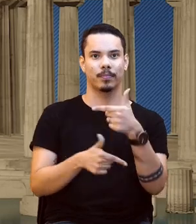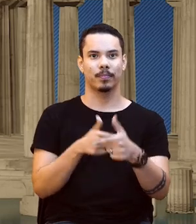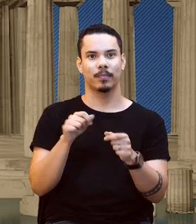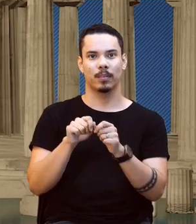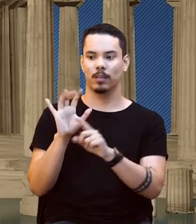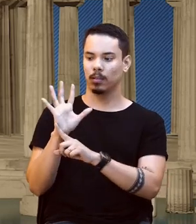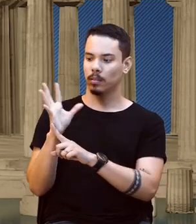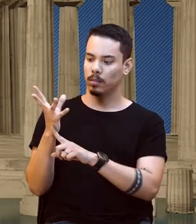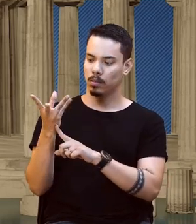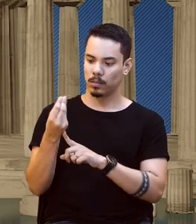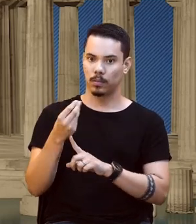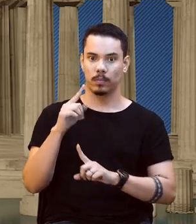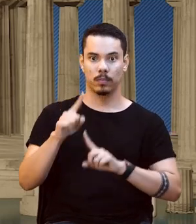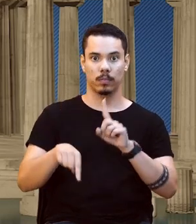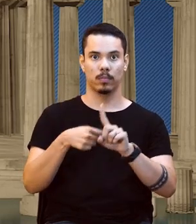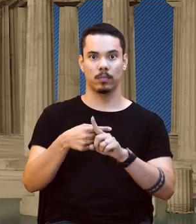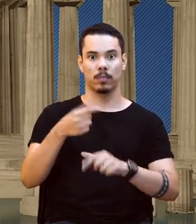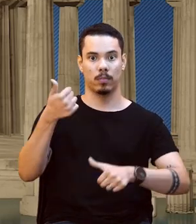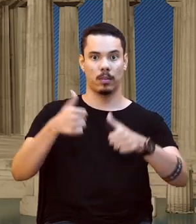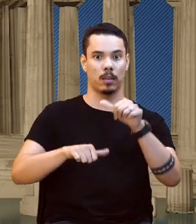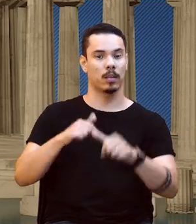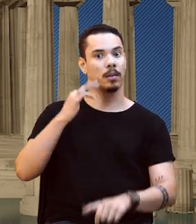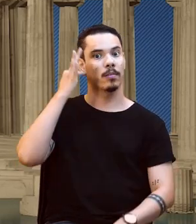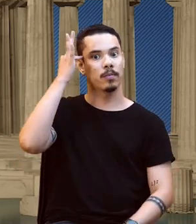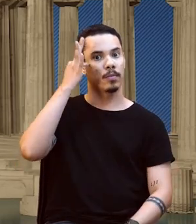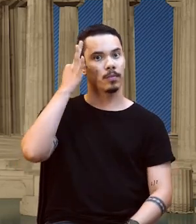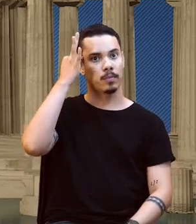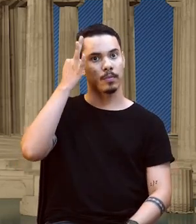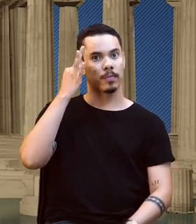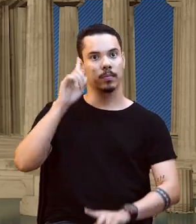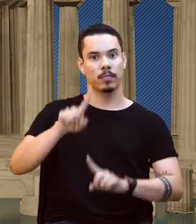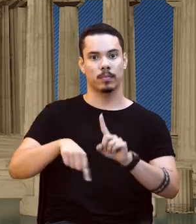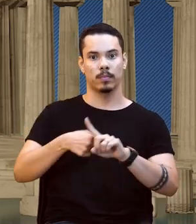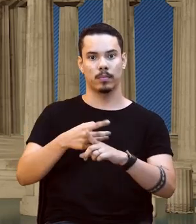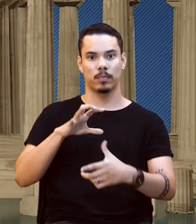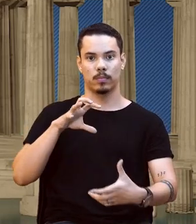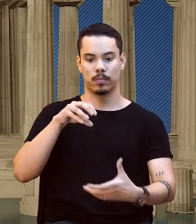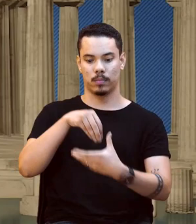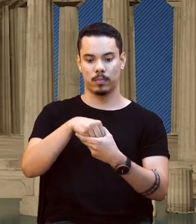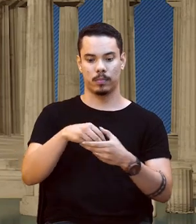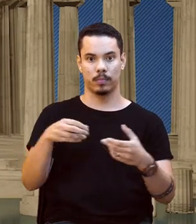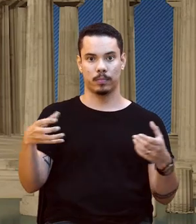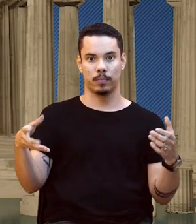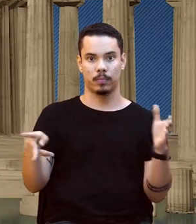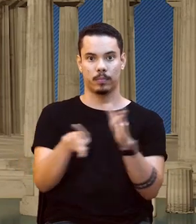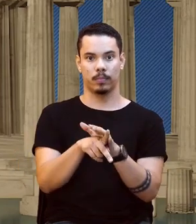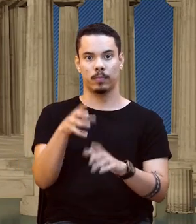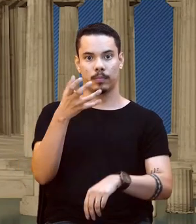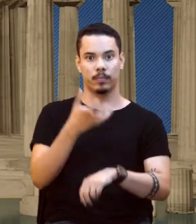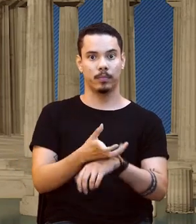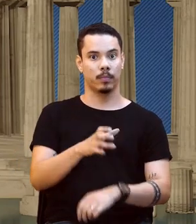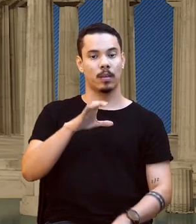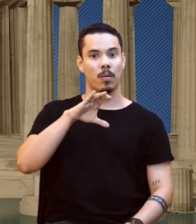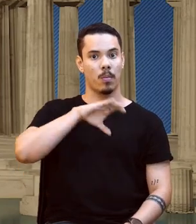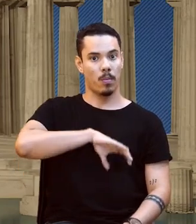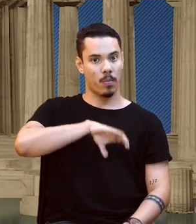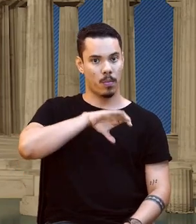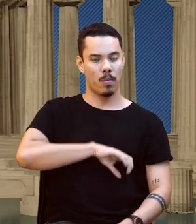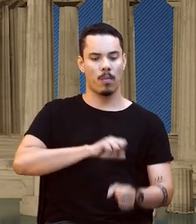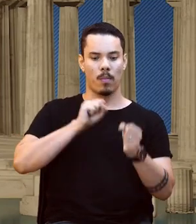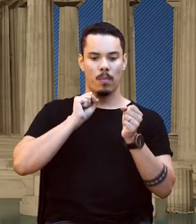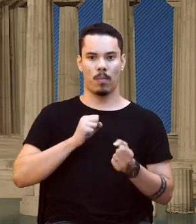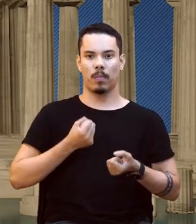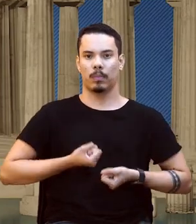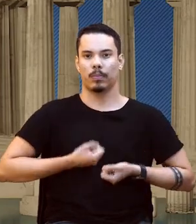fazer uma análise filosófica, uma análise da língua portuguesa no âmbito... Até criar poemas, né? No âmbito da